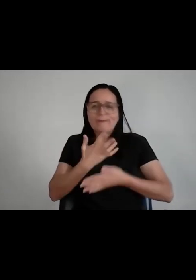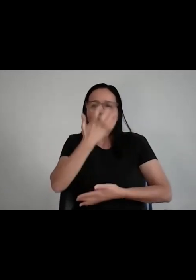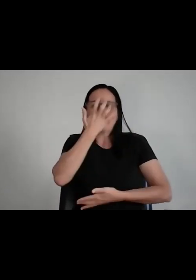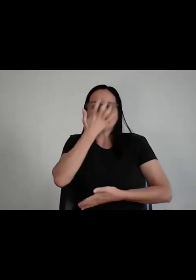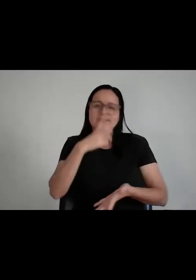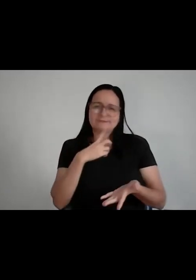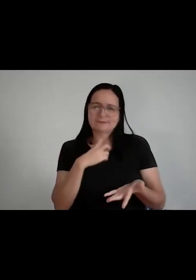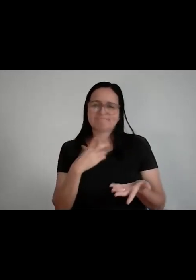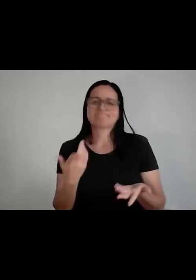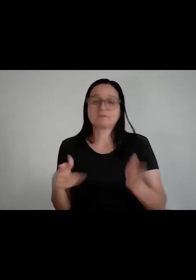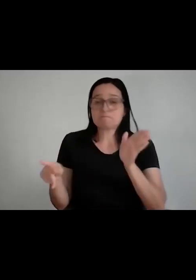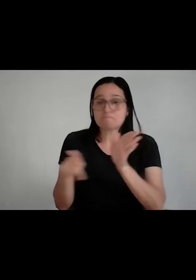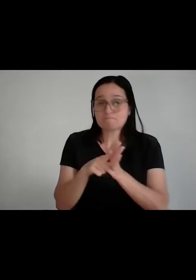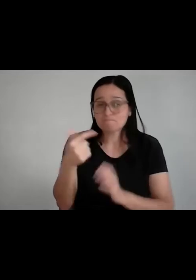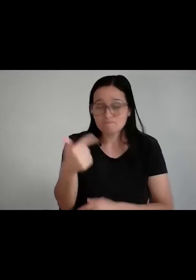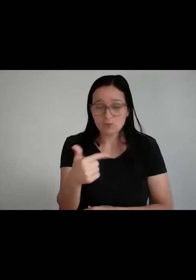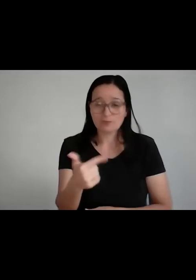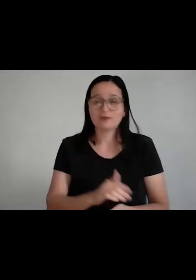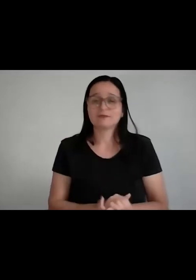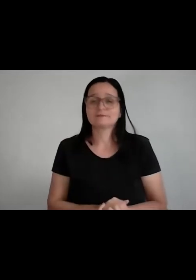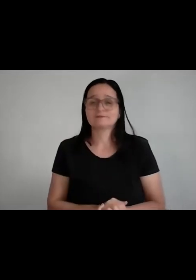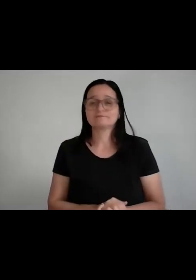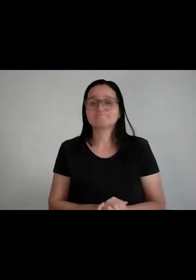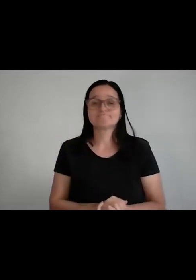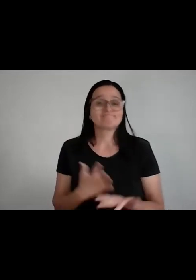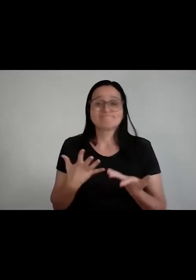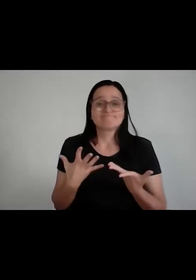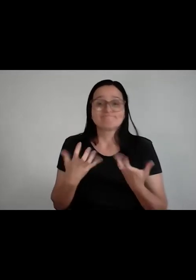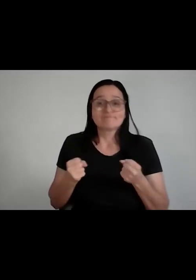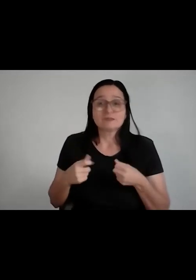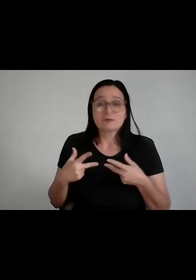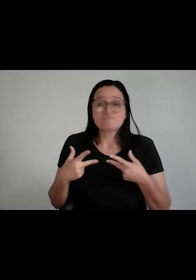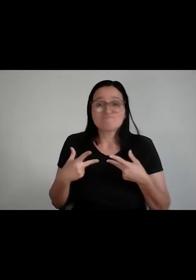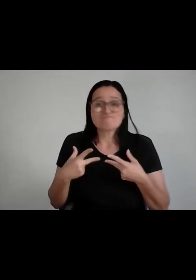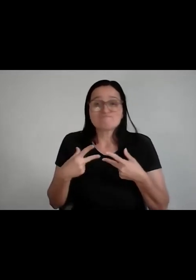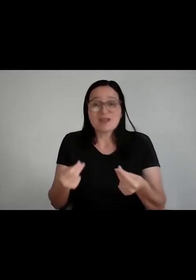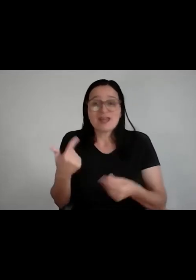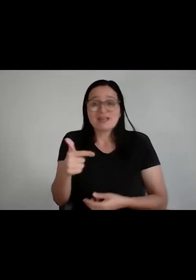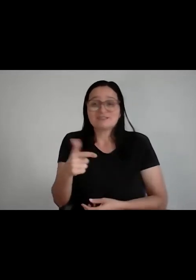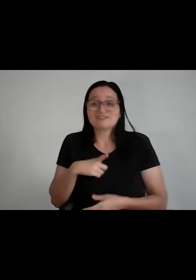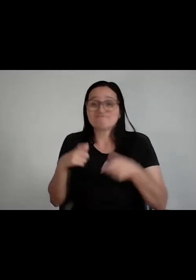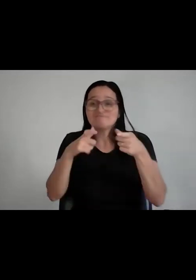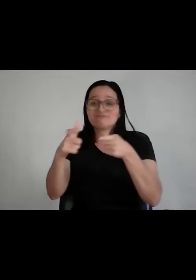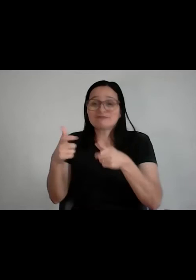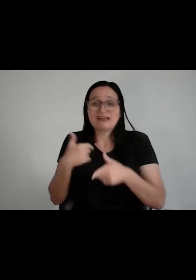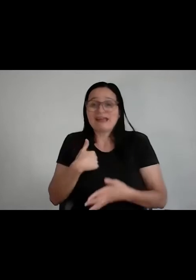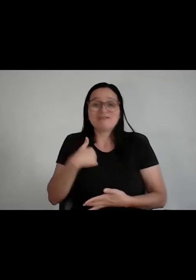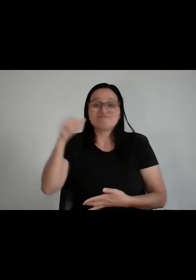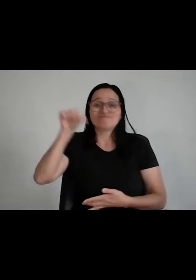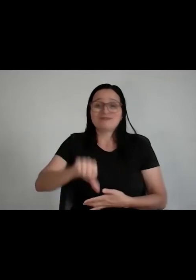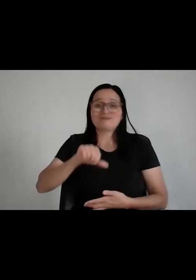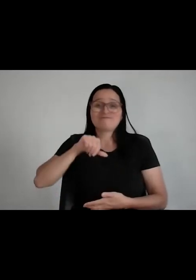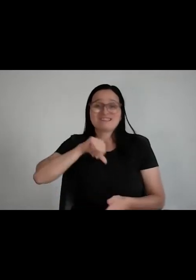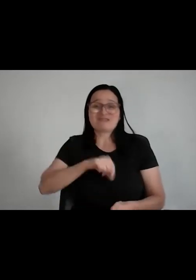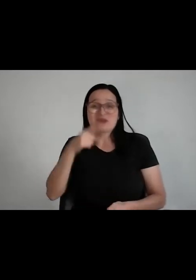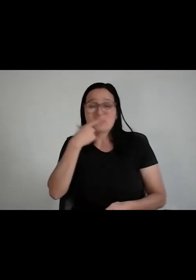tem pertencimento. Ela, na verdade, não merece estar naquele lugar, porque ela é uma fraude. Já que eu sou uma fraude, eu não deveria ter aquelas conquistas.